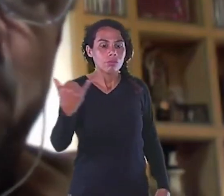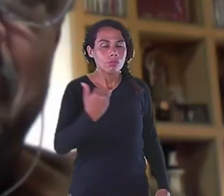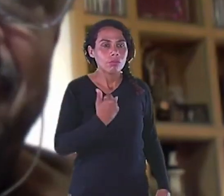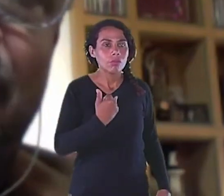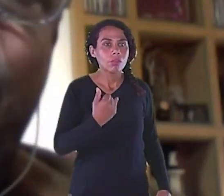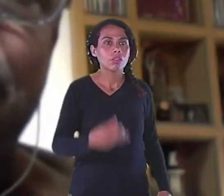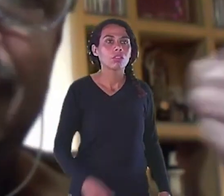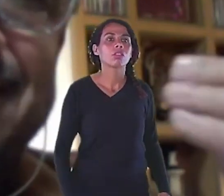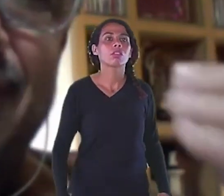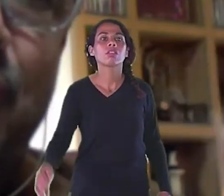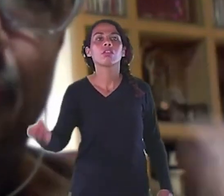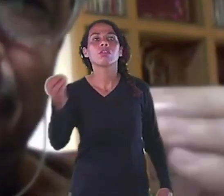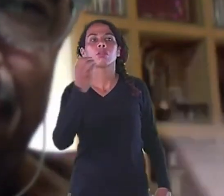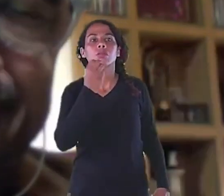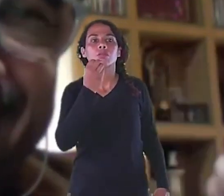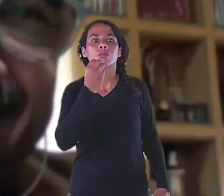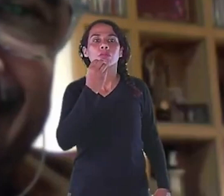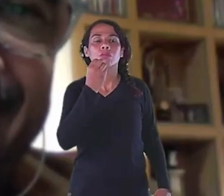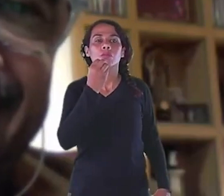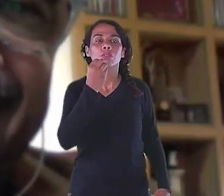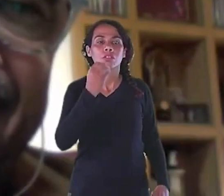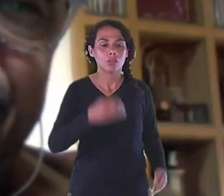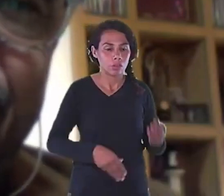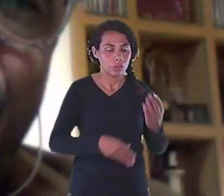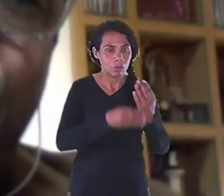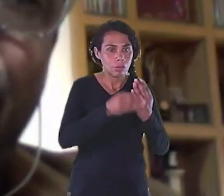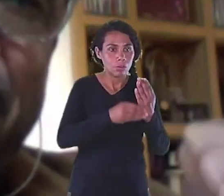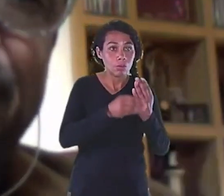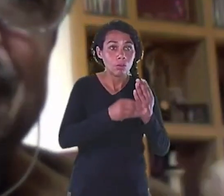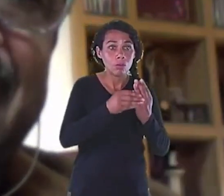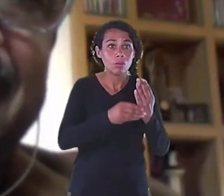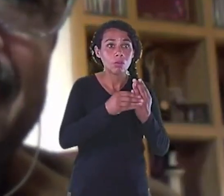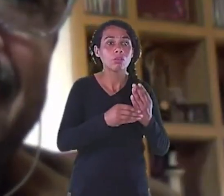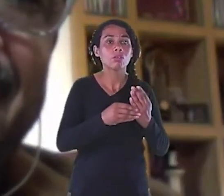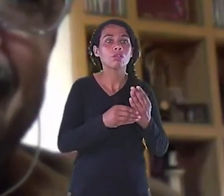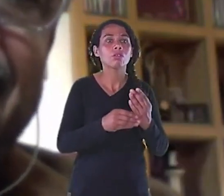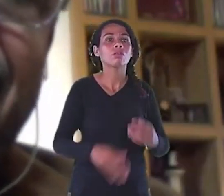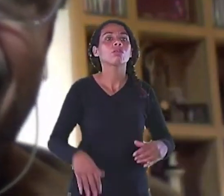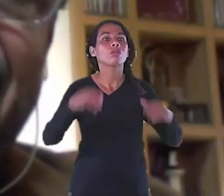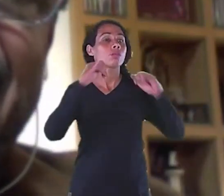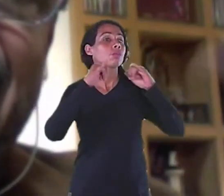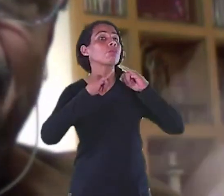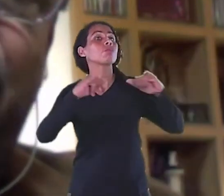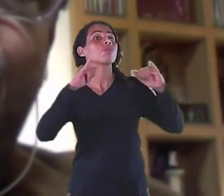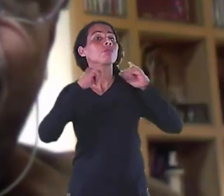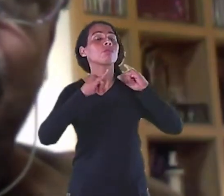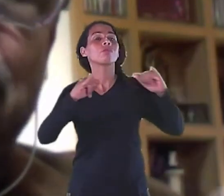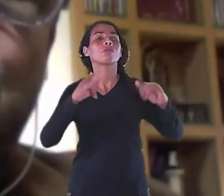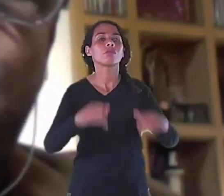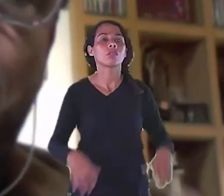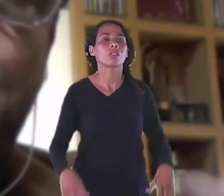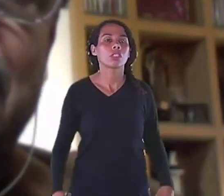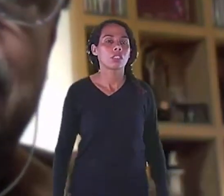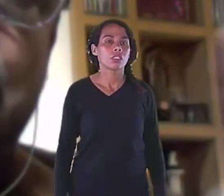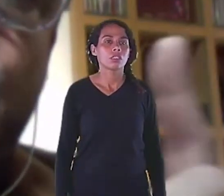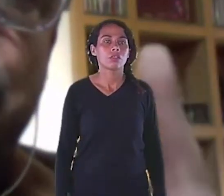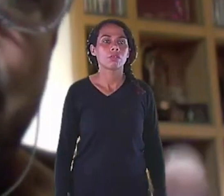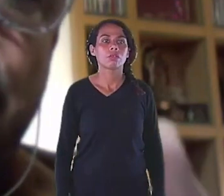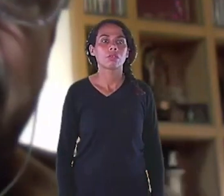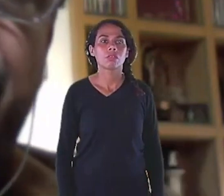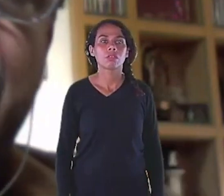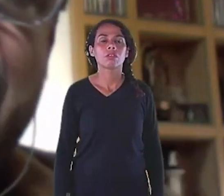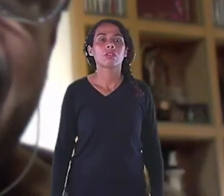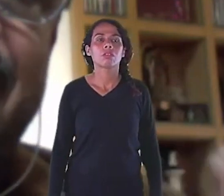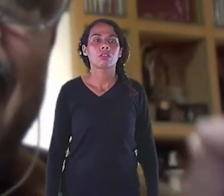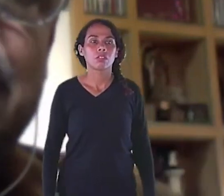foi o professor Luiz Pimenta Quando eu lancei O livro O Limit do Design Ele me procurou Desculpa Quando eu lancei